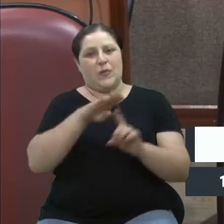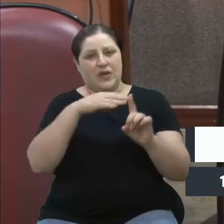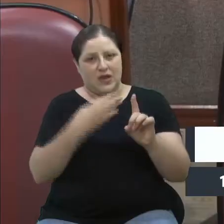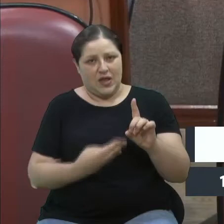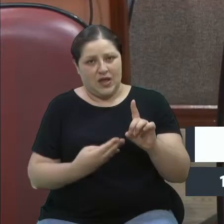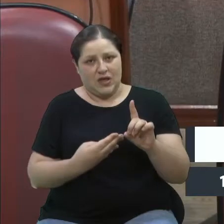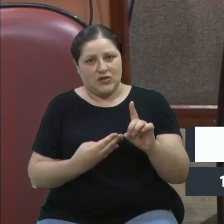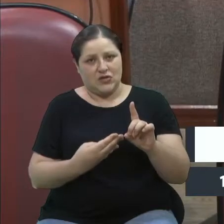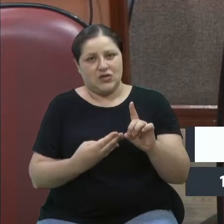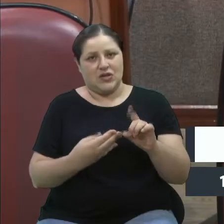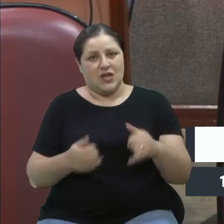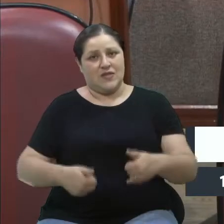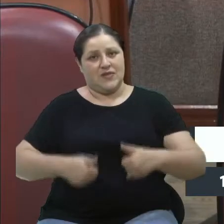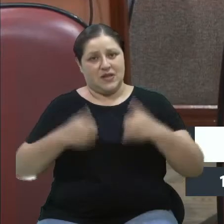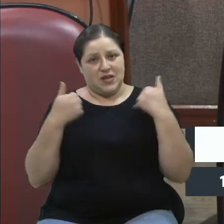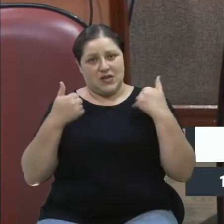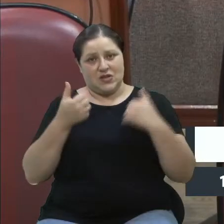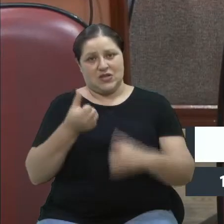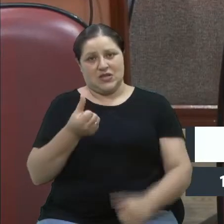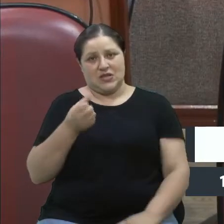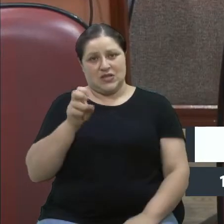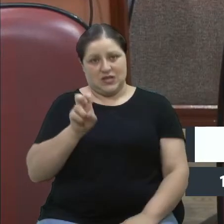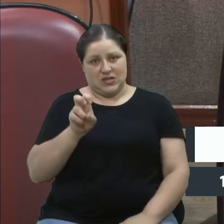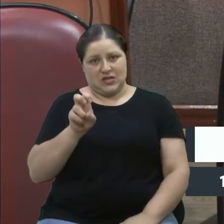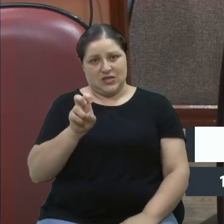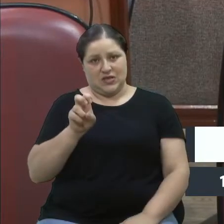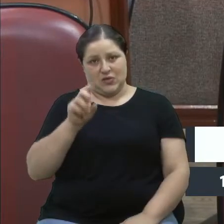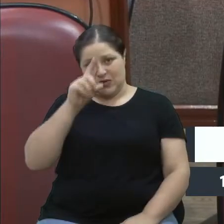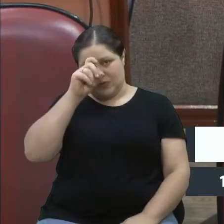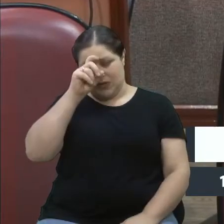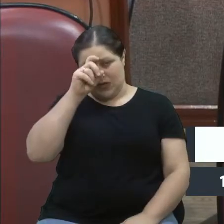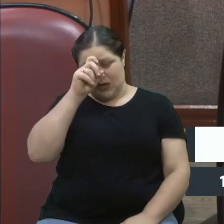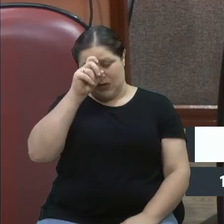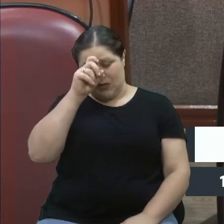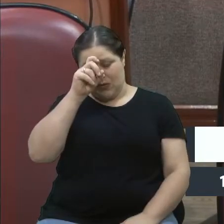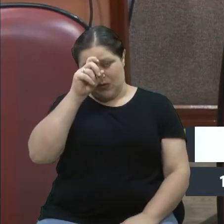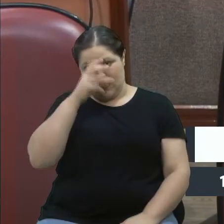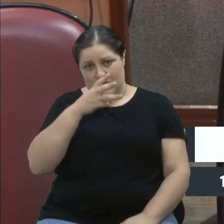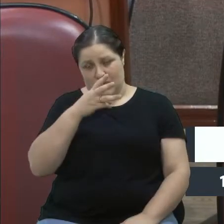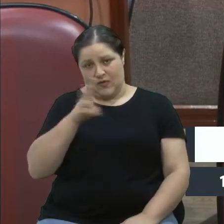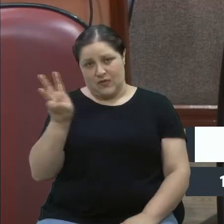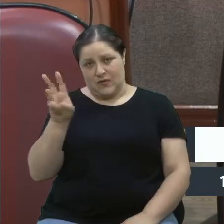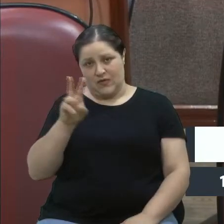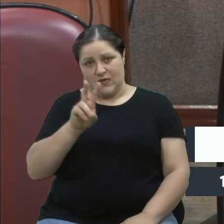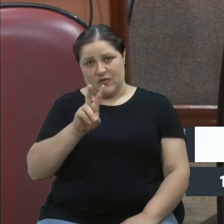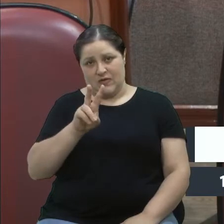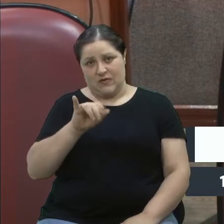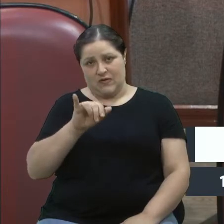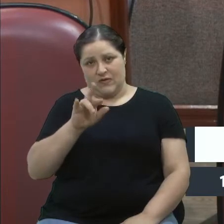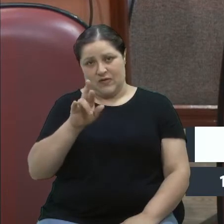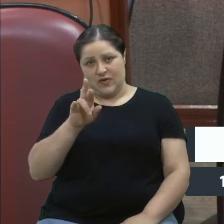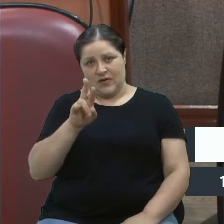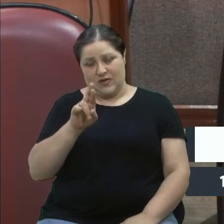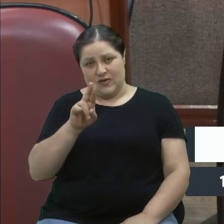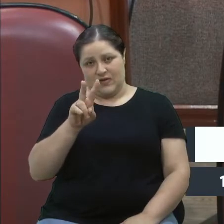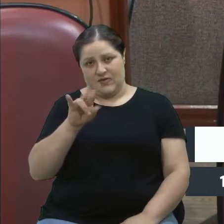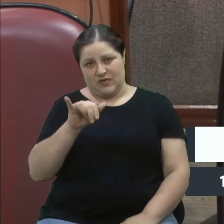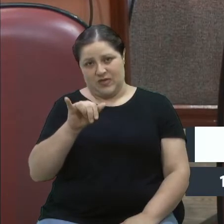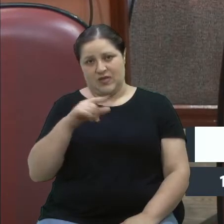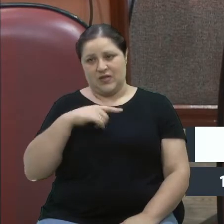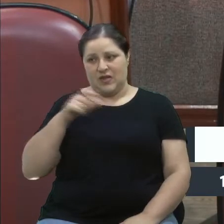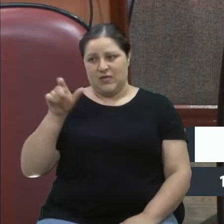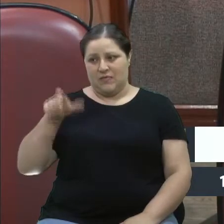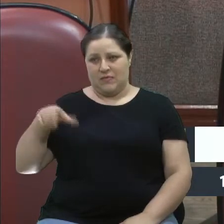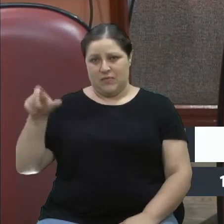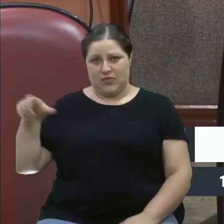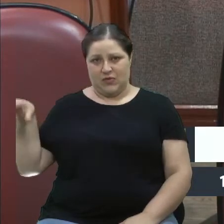Hospital Virvi Ramos. Eu não vou falar muito, porque eu sei que na sequência a gente vai saber muito mais dessa história, mas nós estamos aqui com o Geraldo, com o Darrigo, com a Cliciane,